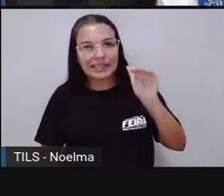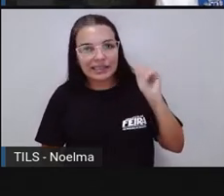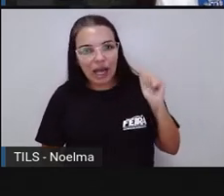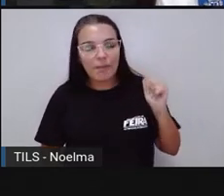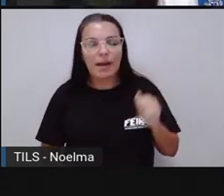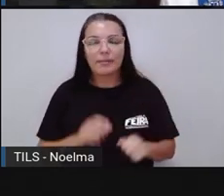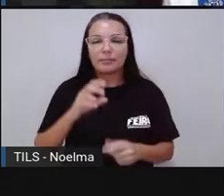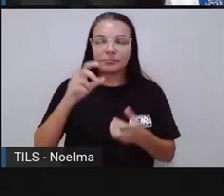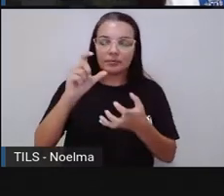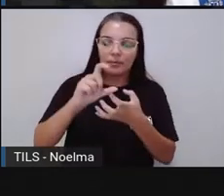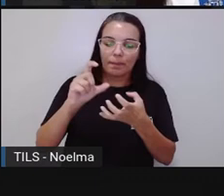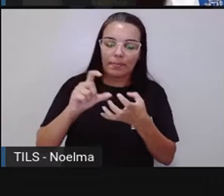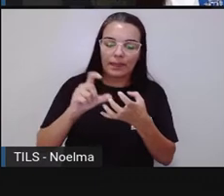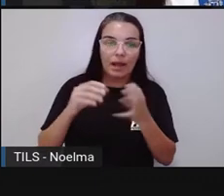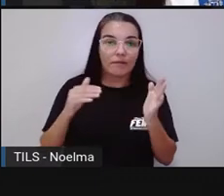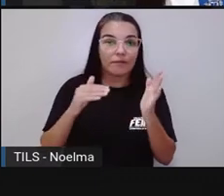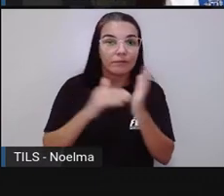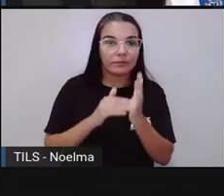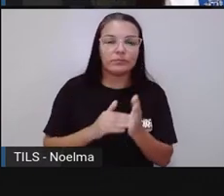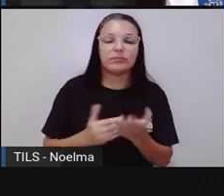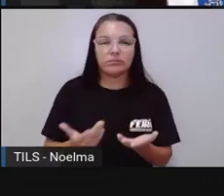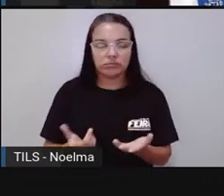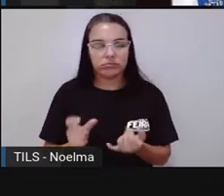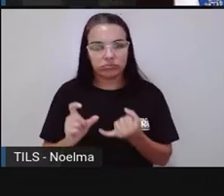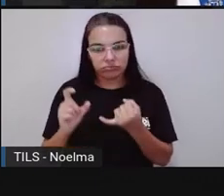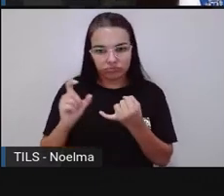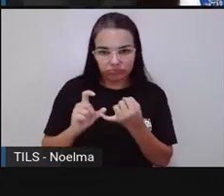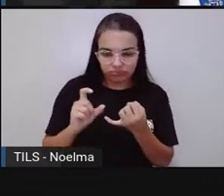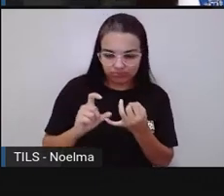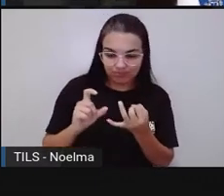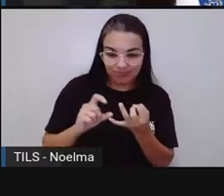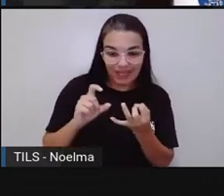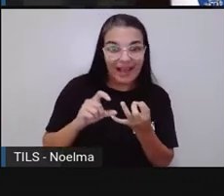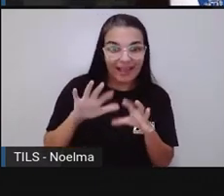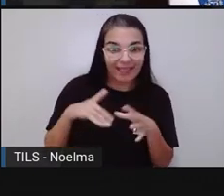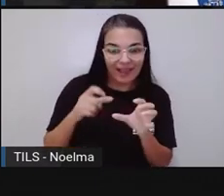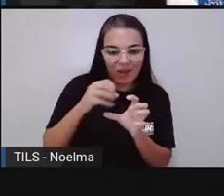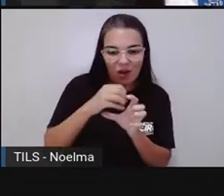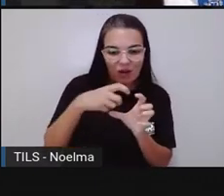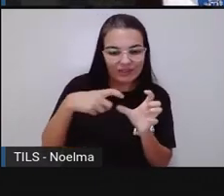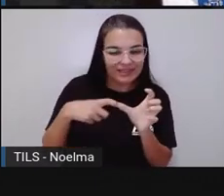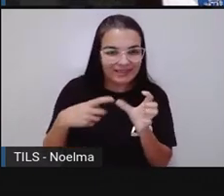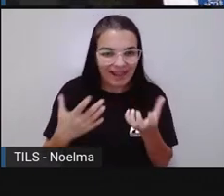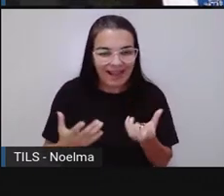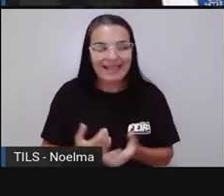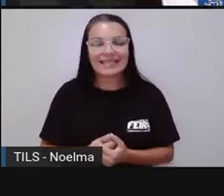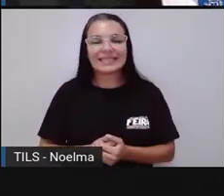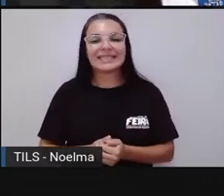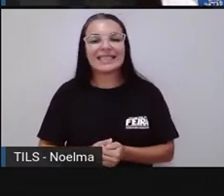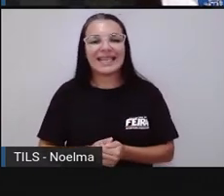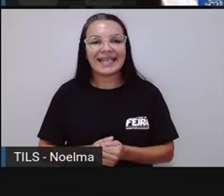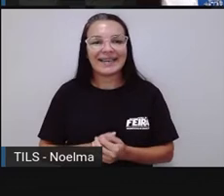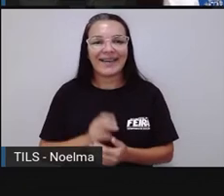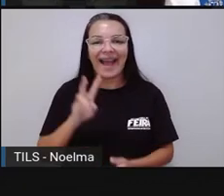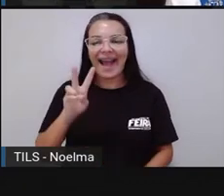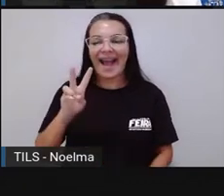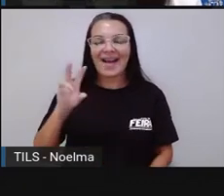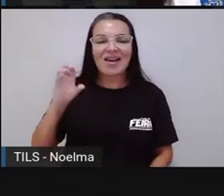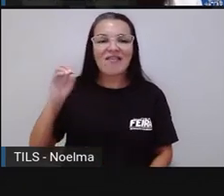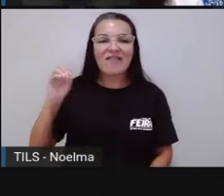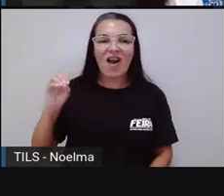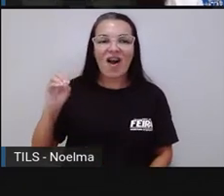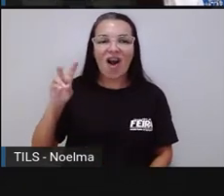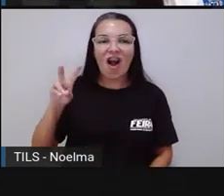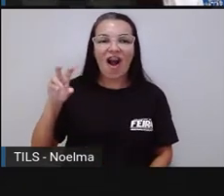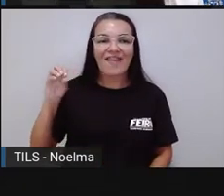a sílaba fônica é a última sílaba, né? É uma palavra aí, oxícola. Então, vovó, vovó, o vovó que vem